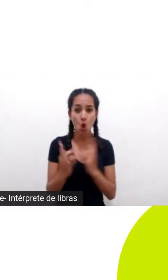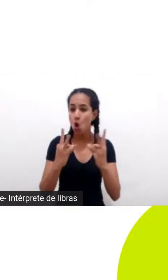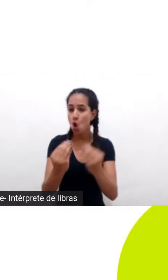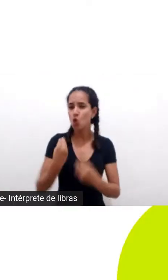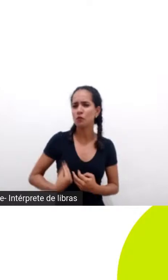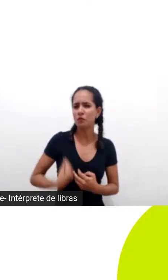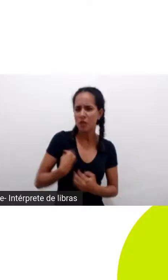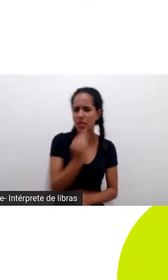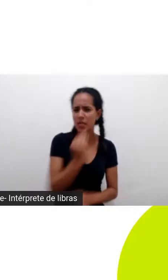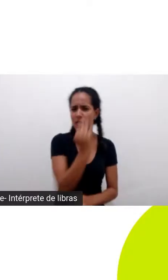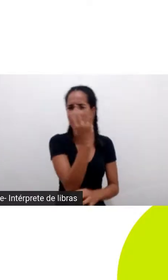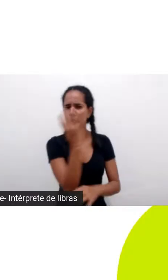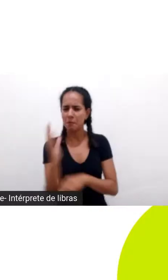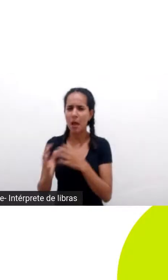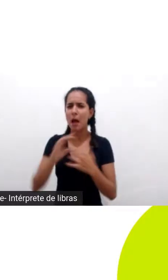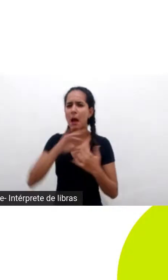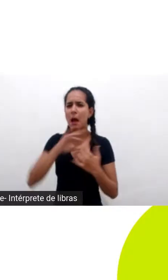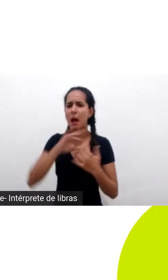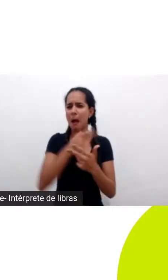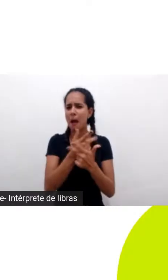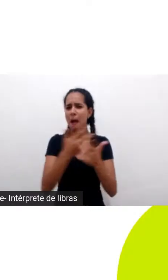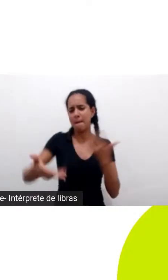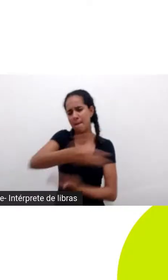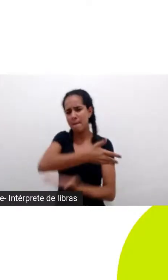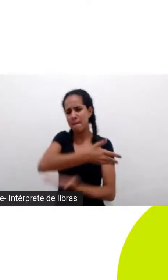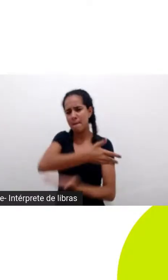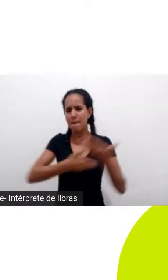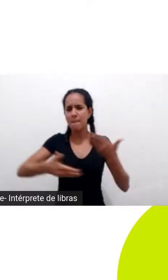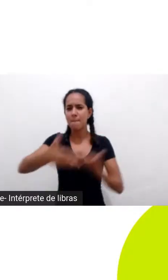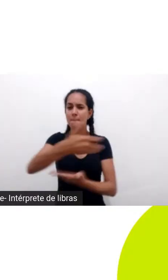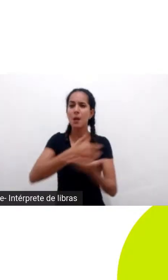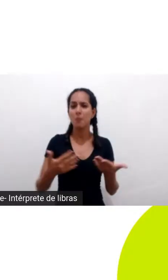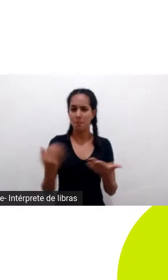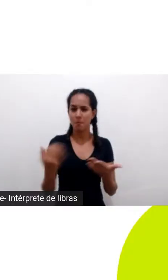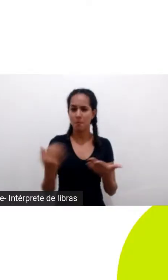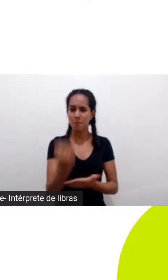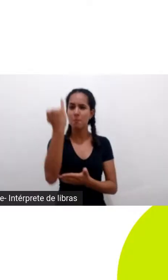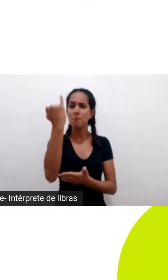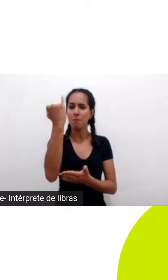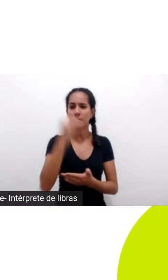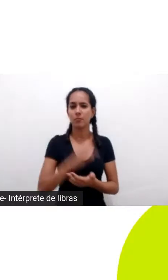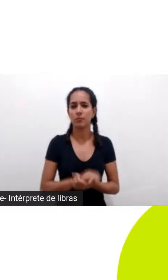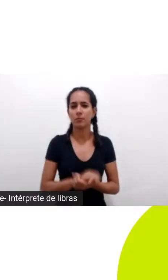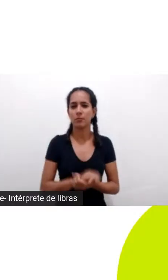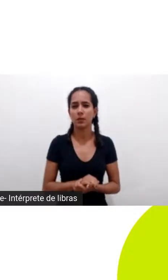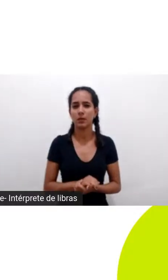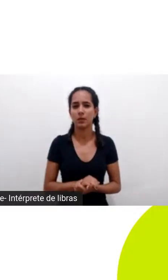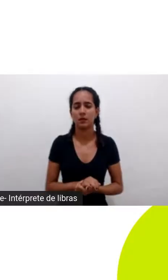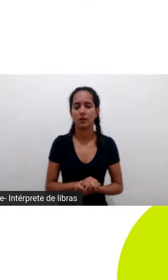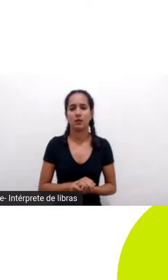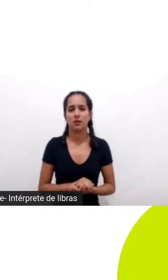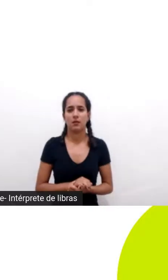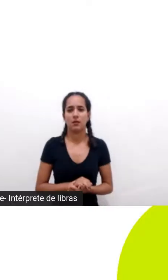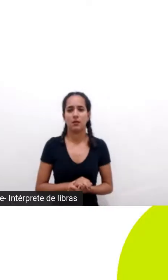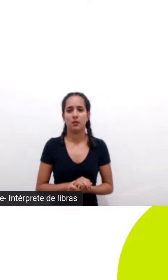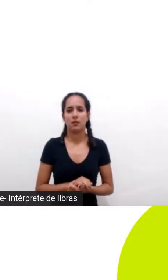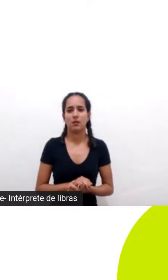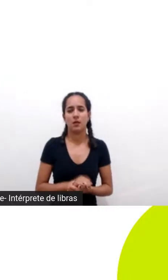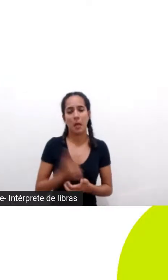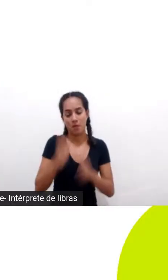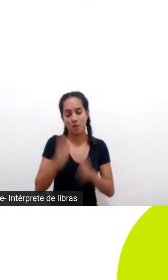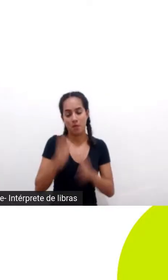e eu acho que quem representa bem esse ideal é o povo aquele primeiro primeiro vilarejo